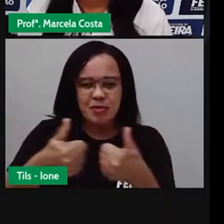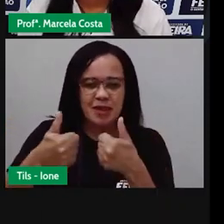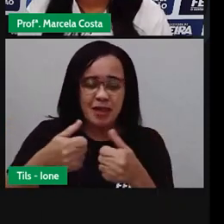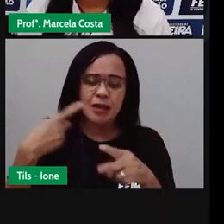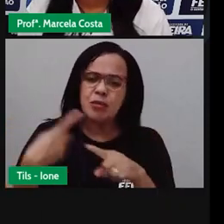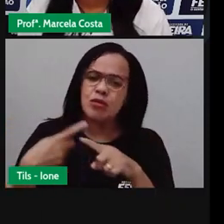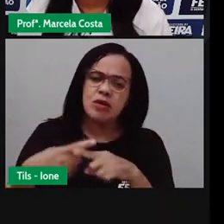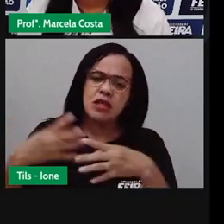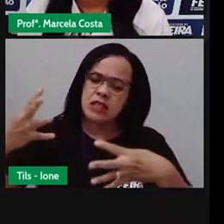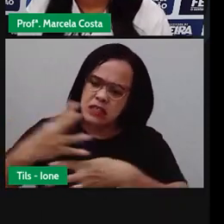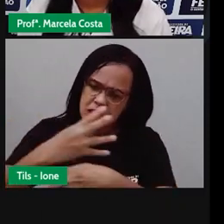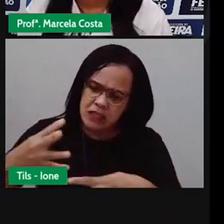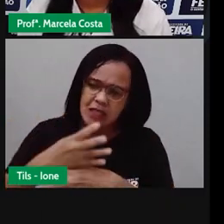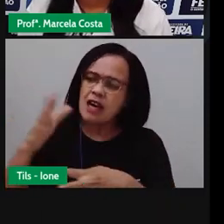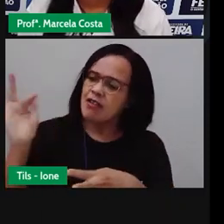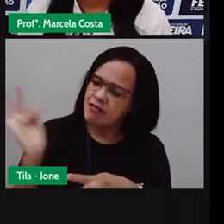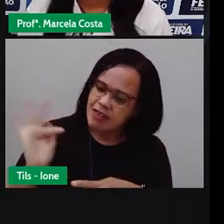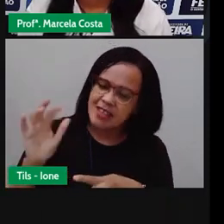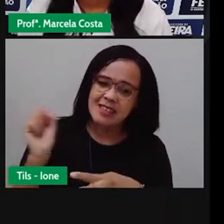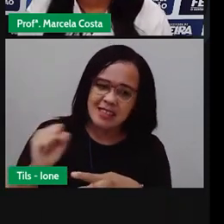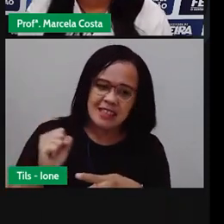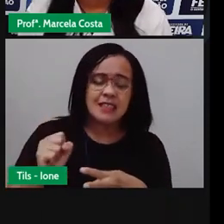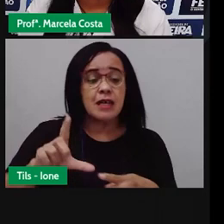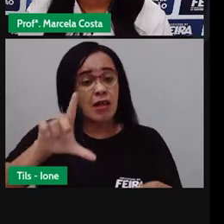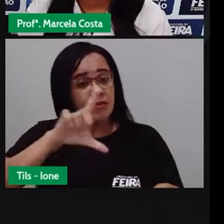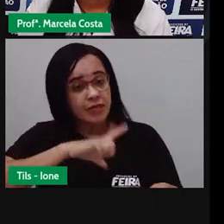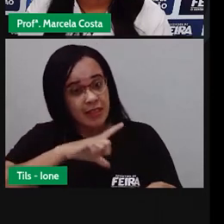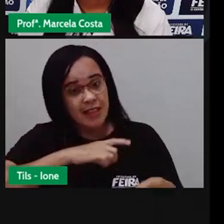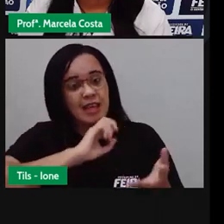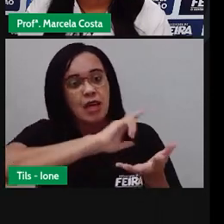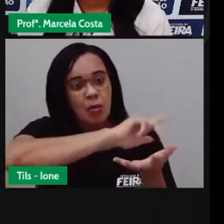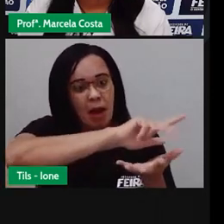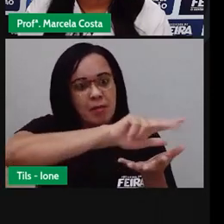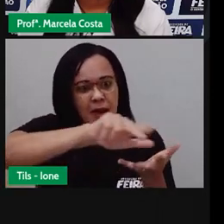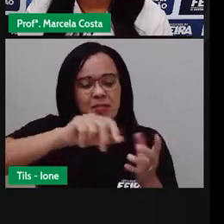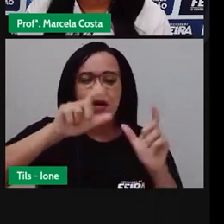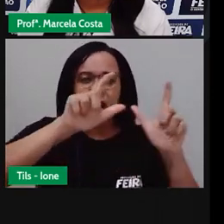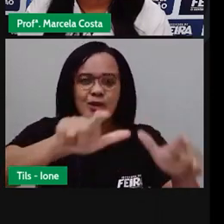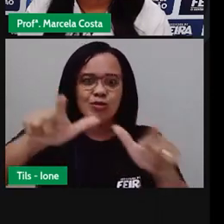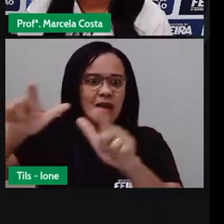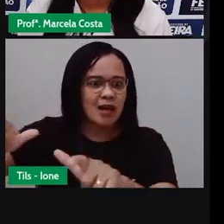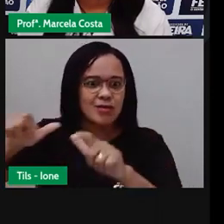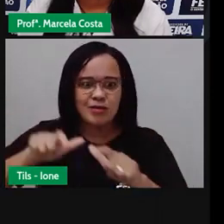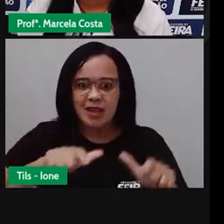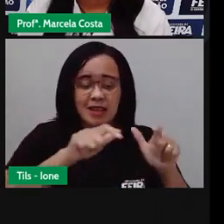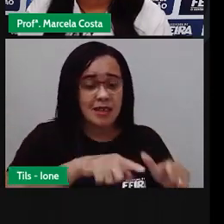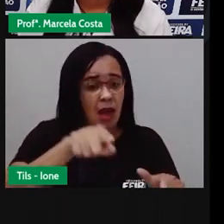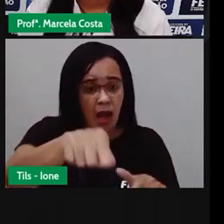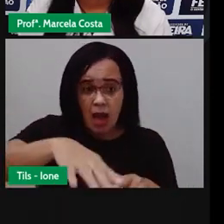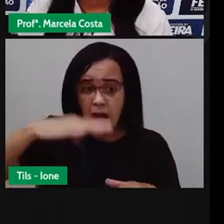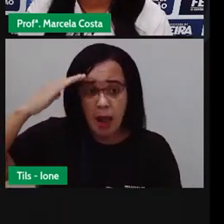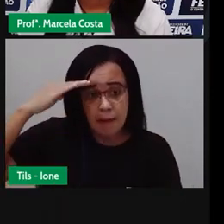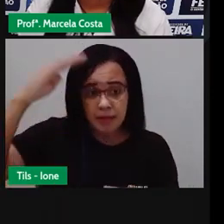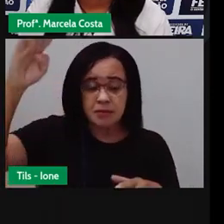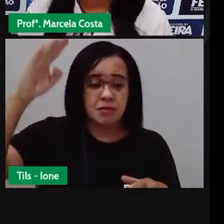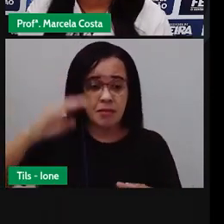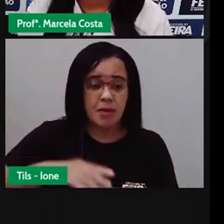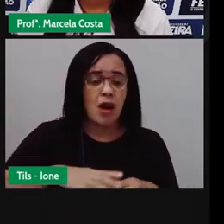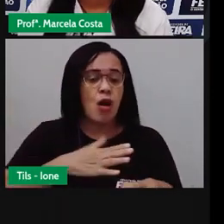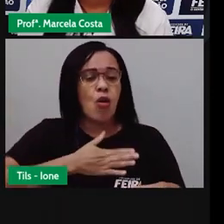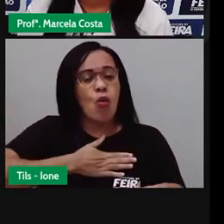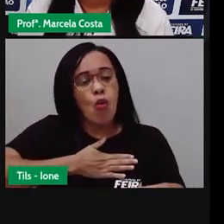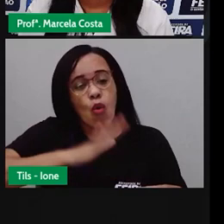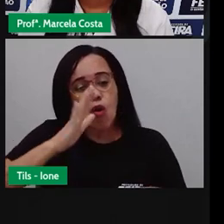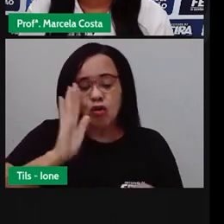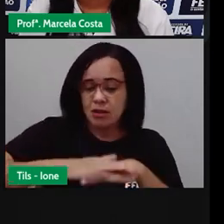atrativos. Eu, particularmente, eu gosto dos espaços públicos abertos, eu gosto do parque da cidade, eu gosto do parque da goa, eu gosto